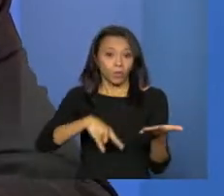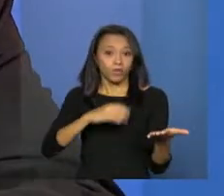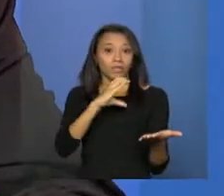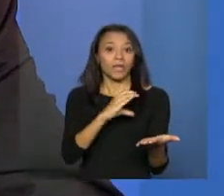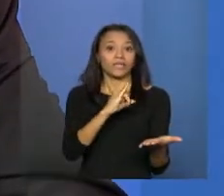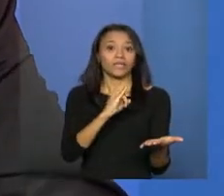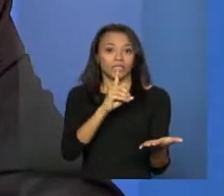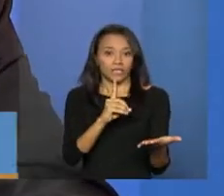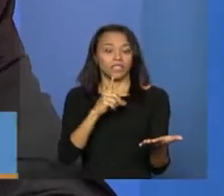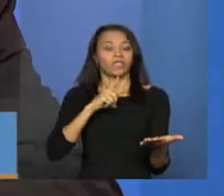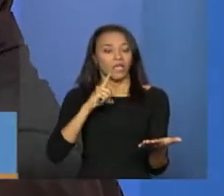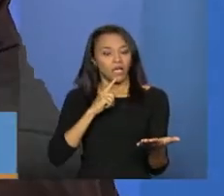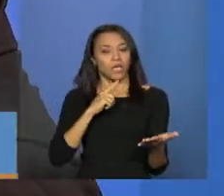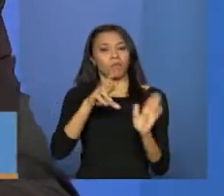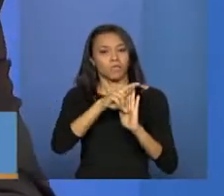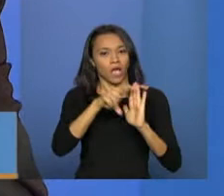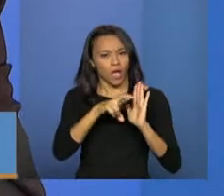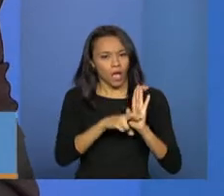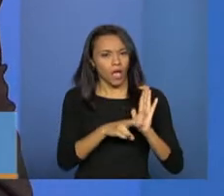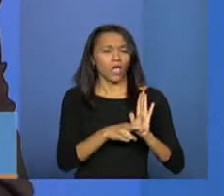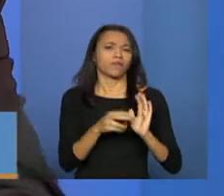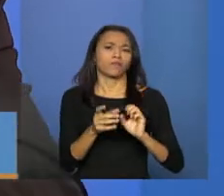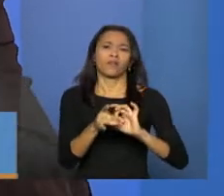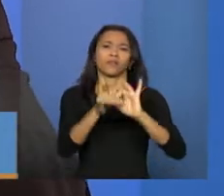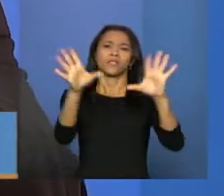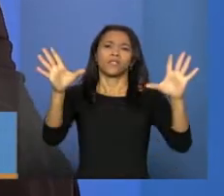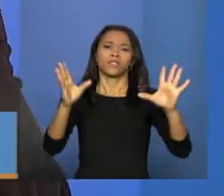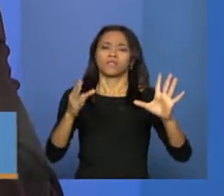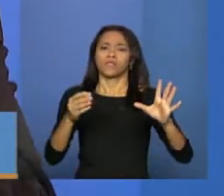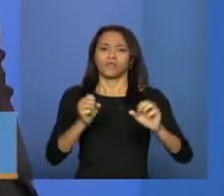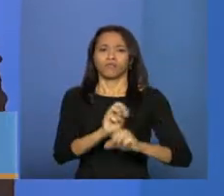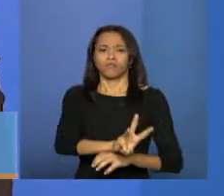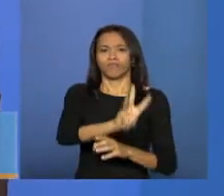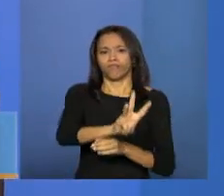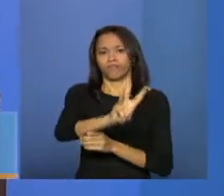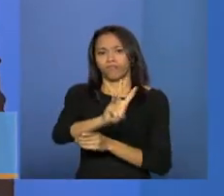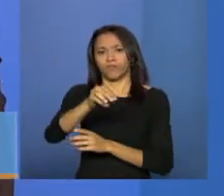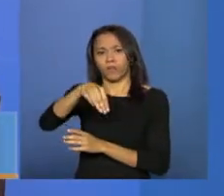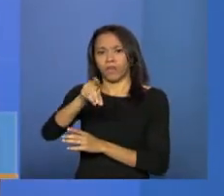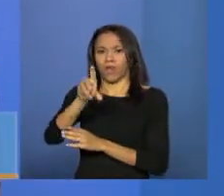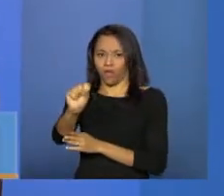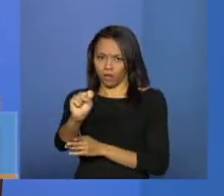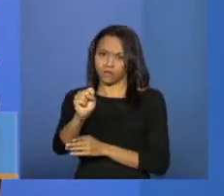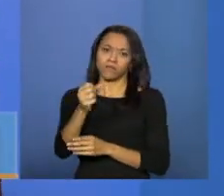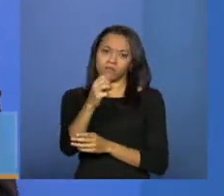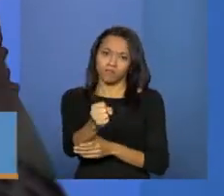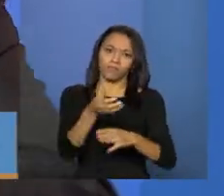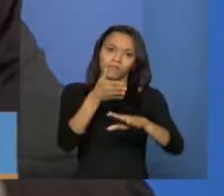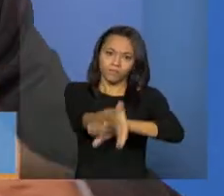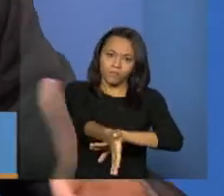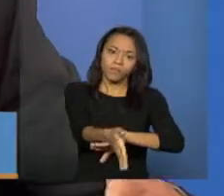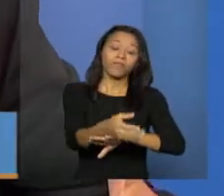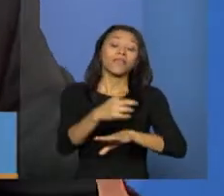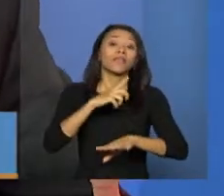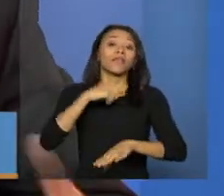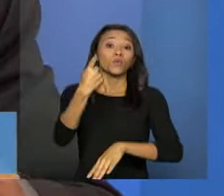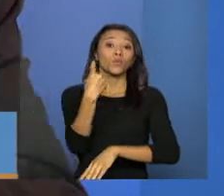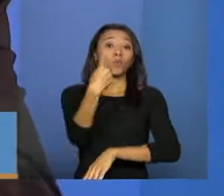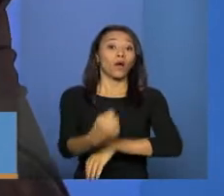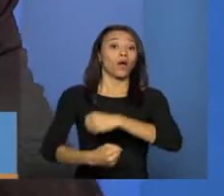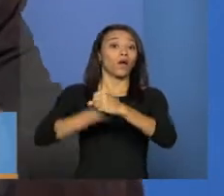está na orientação técnica que está disponível no site do Ministério. Nós temos uma resolução que o município tem um ano para